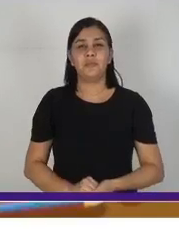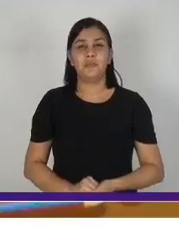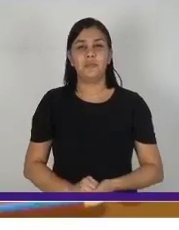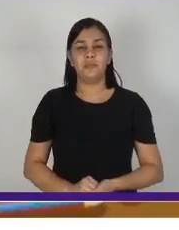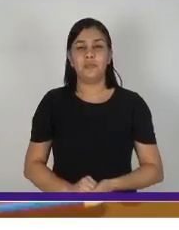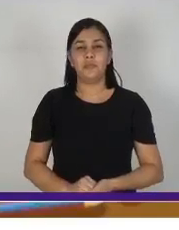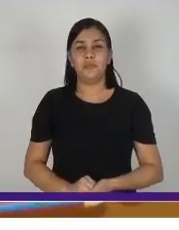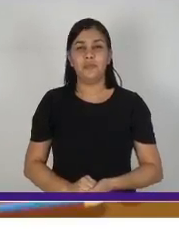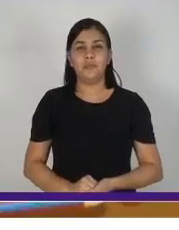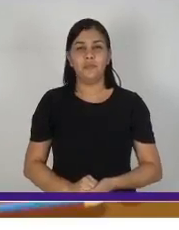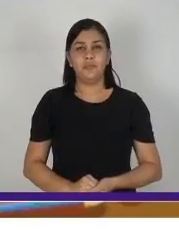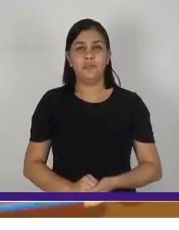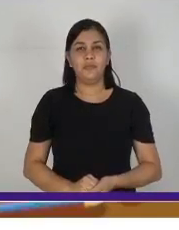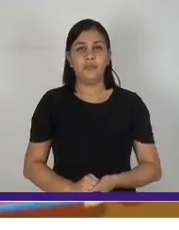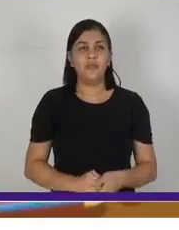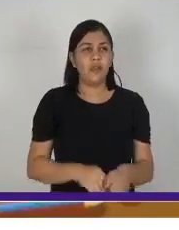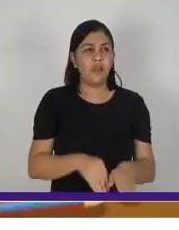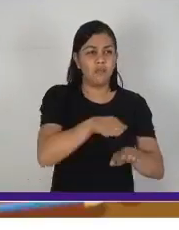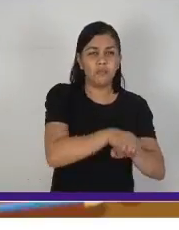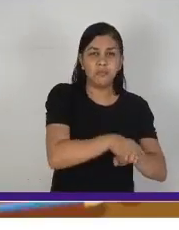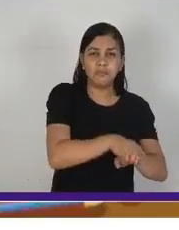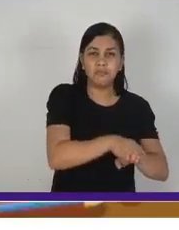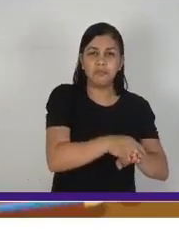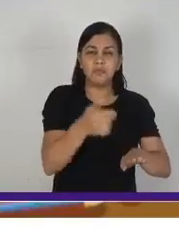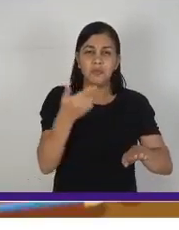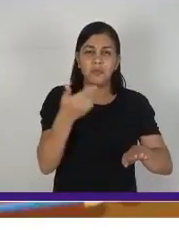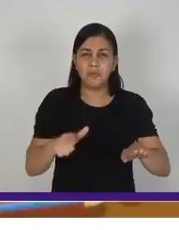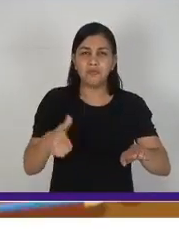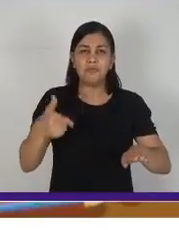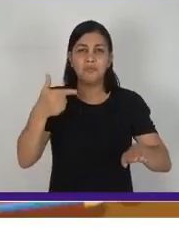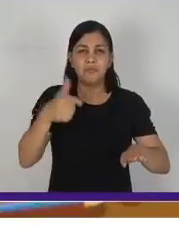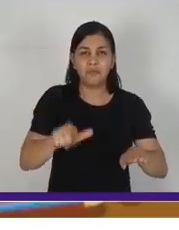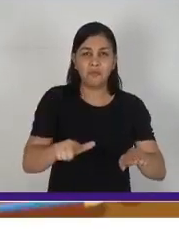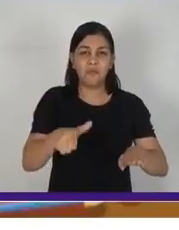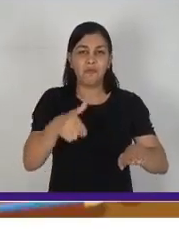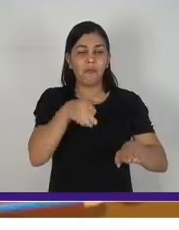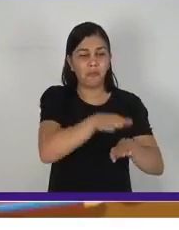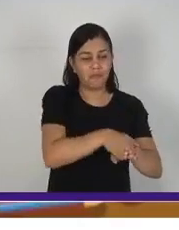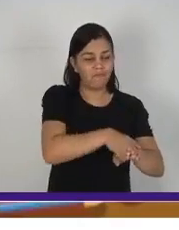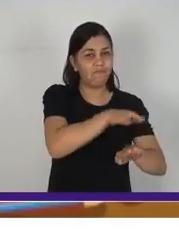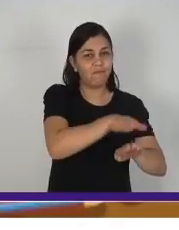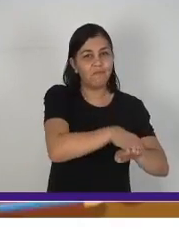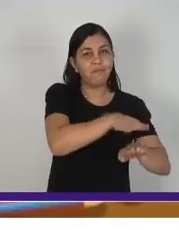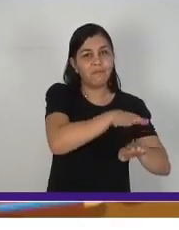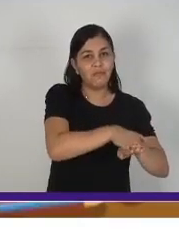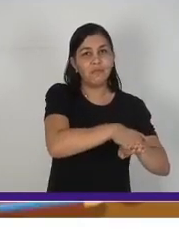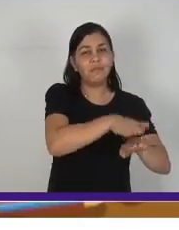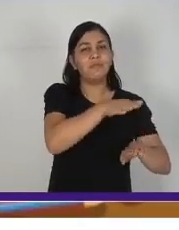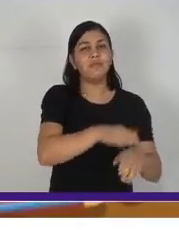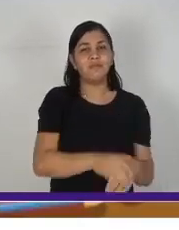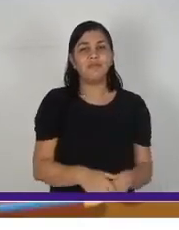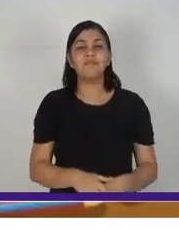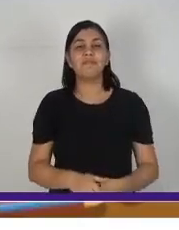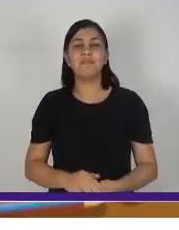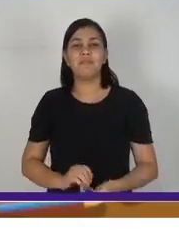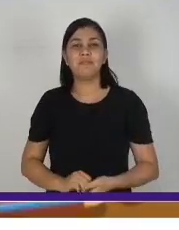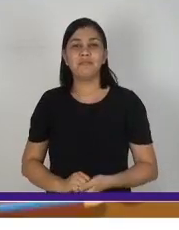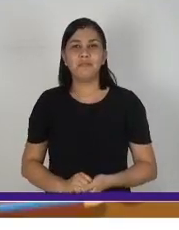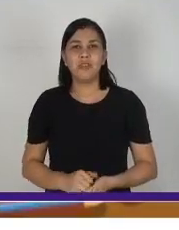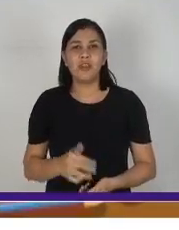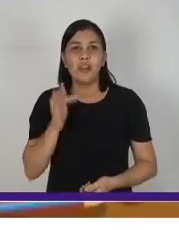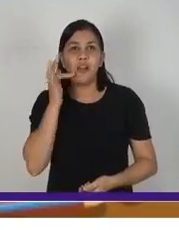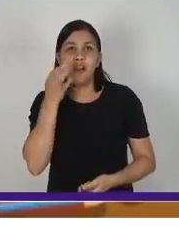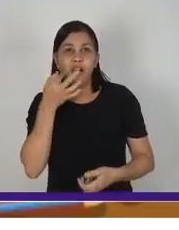Ele está apertando o botão de novo. E de novo. E de novo. E de novo. Haha! Quantas cerejas!